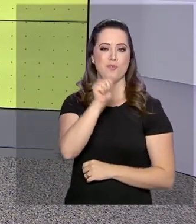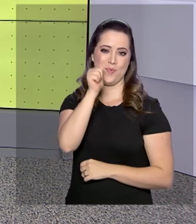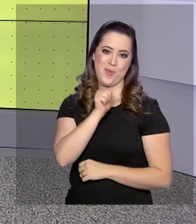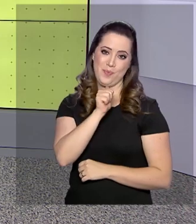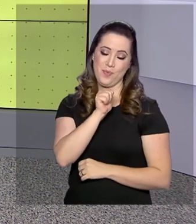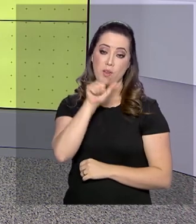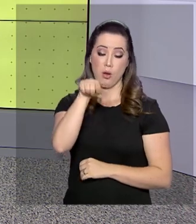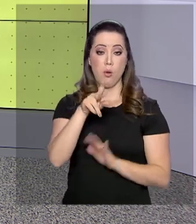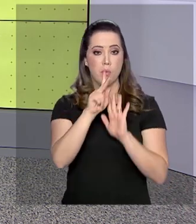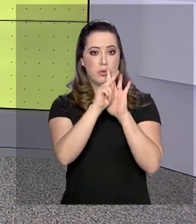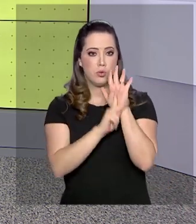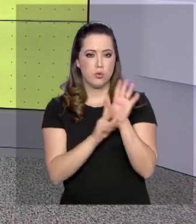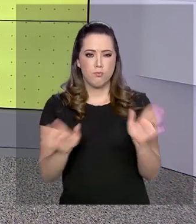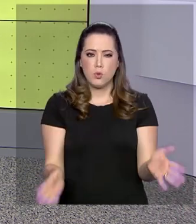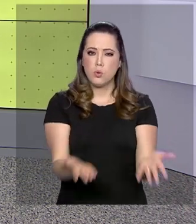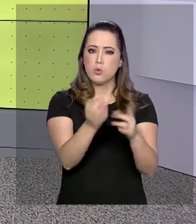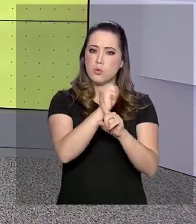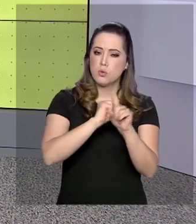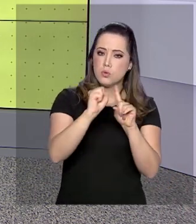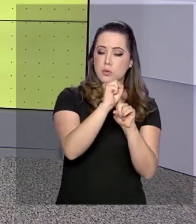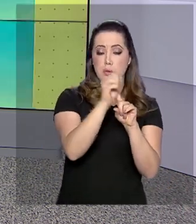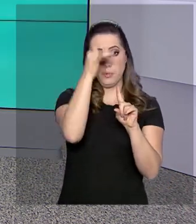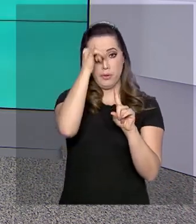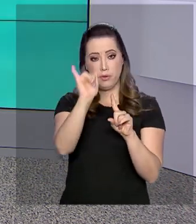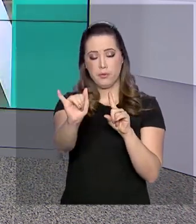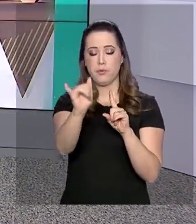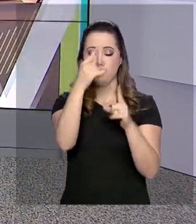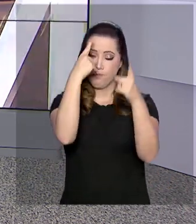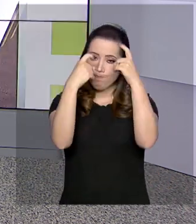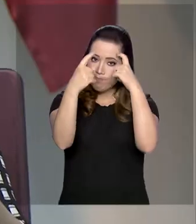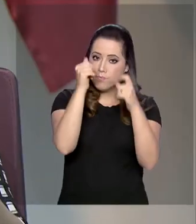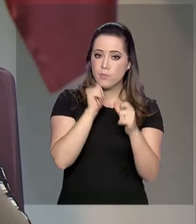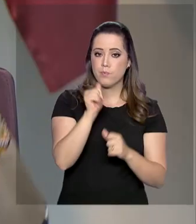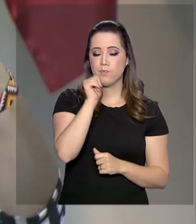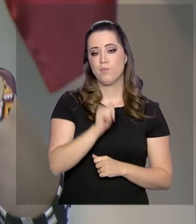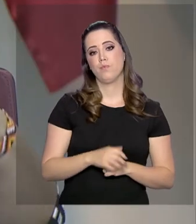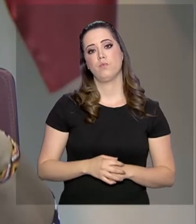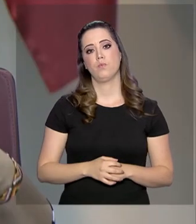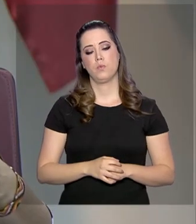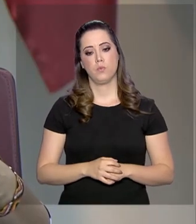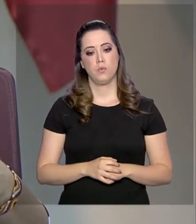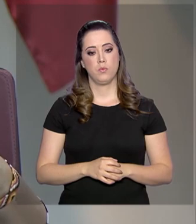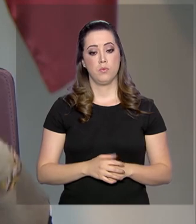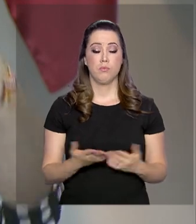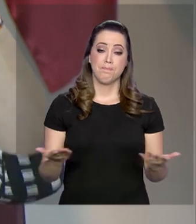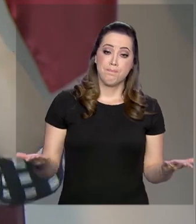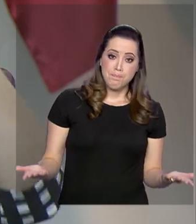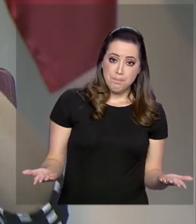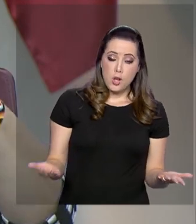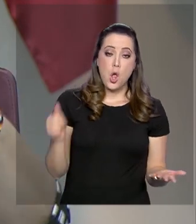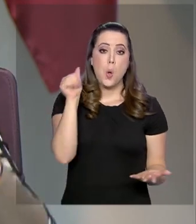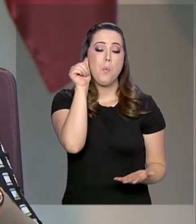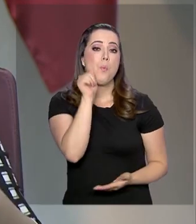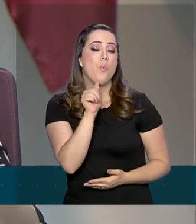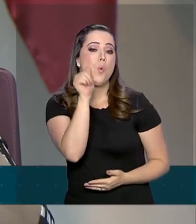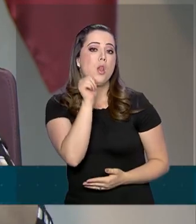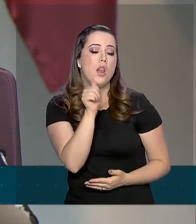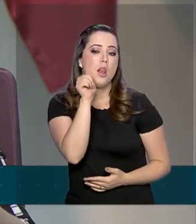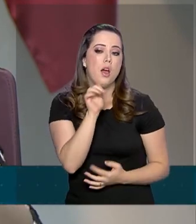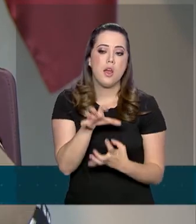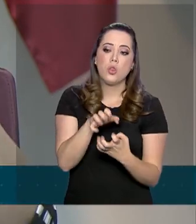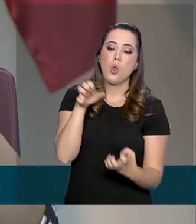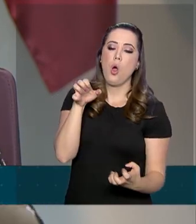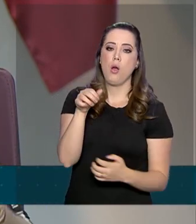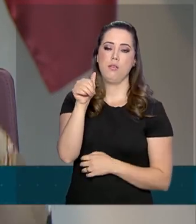em prol do enfrentamento à violência contra as mulheres. A mulher idosa, a mulher mãe de